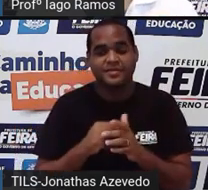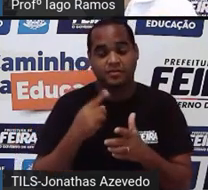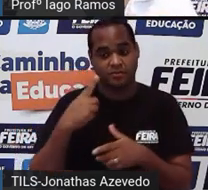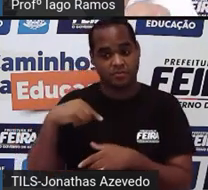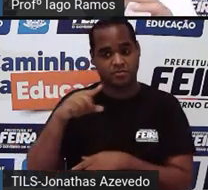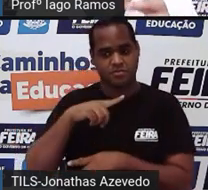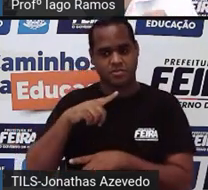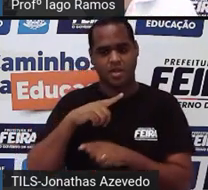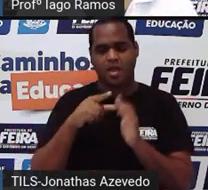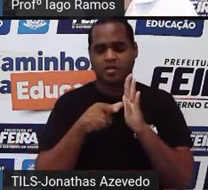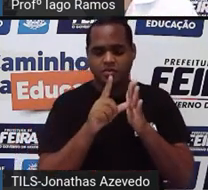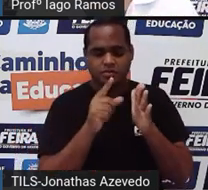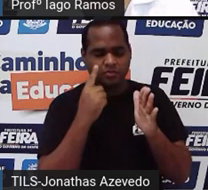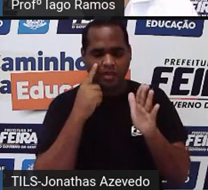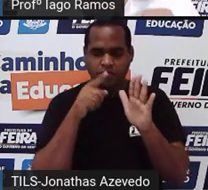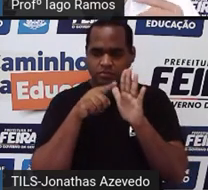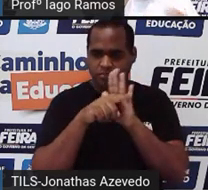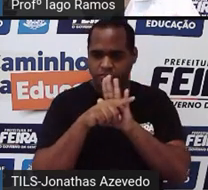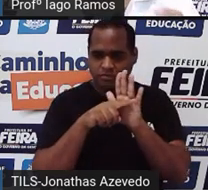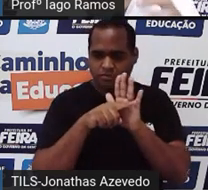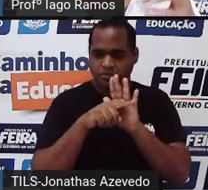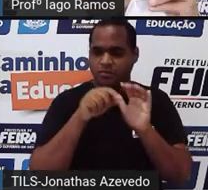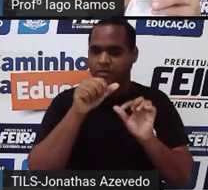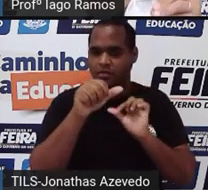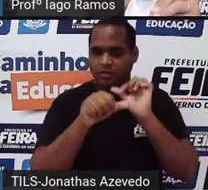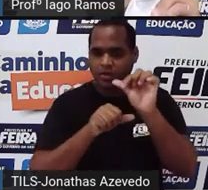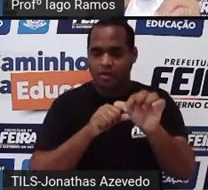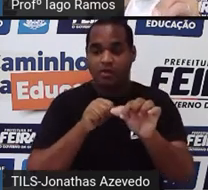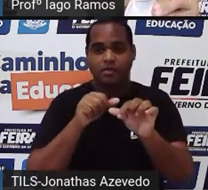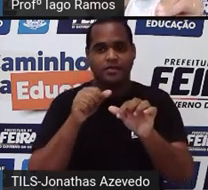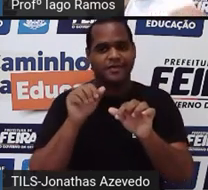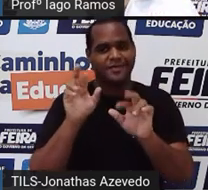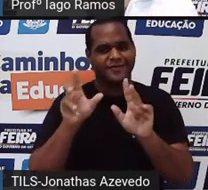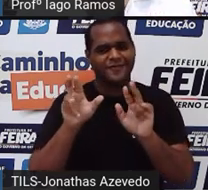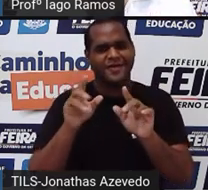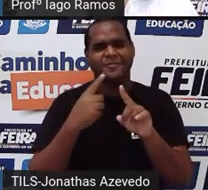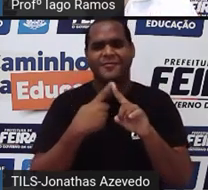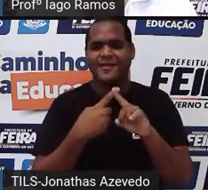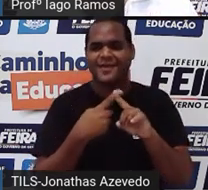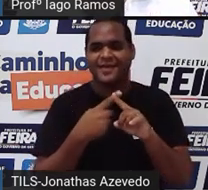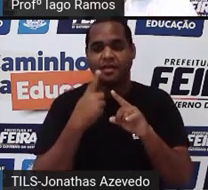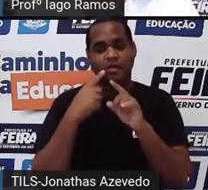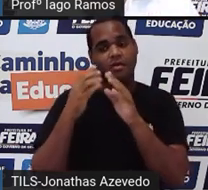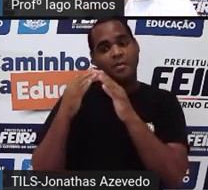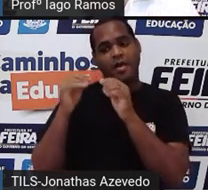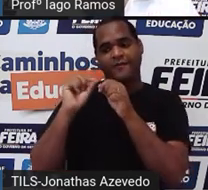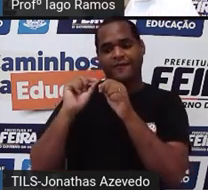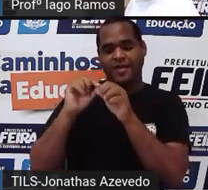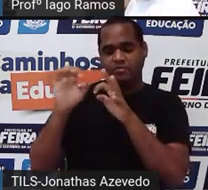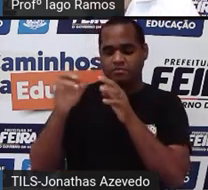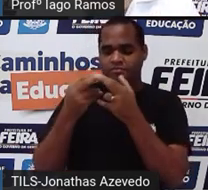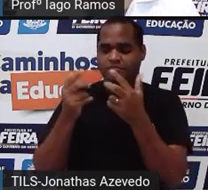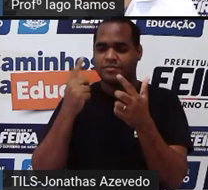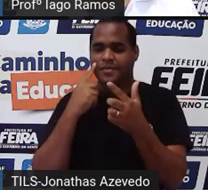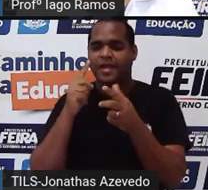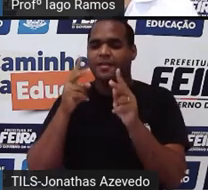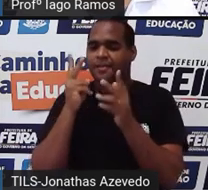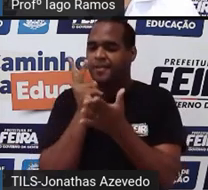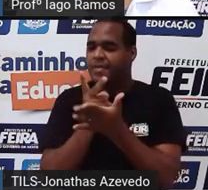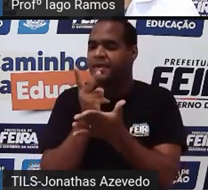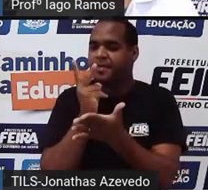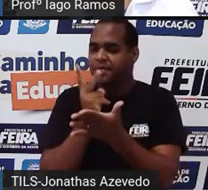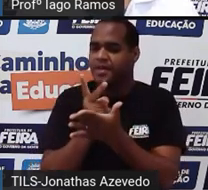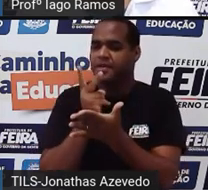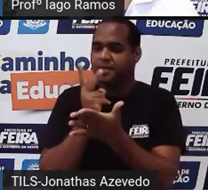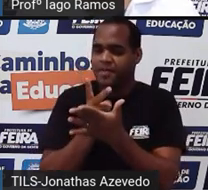teve uma transformação. Por quê? Porque a transformação que eu pedi para fazer tinha que manter as medidas